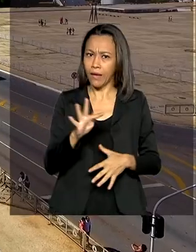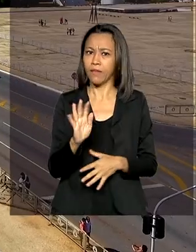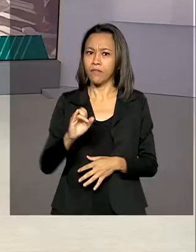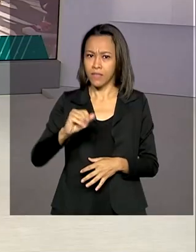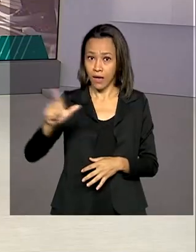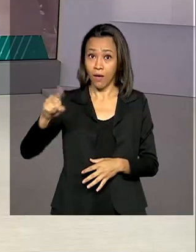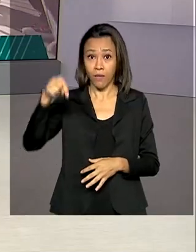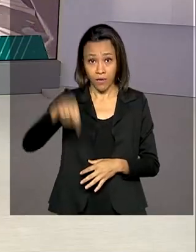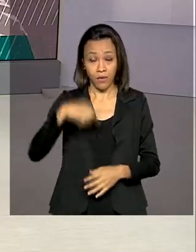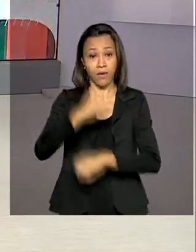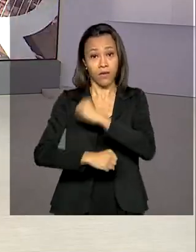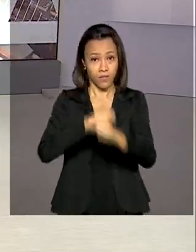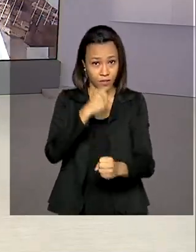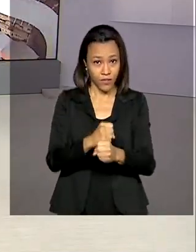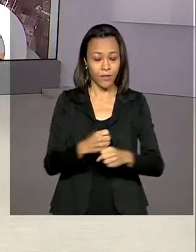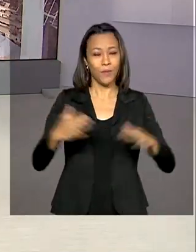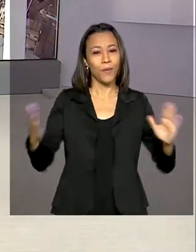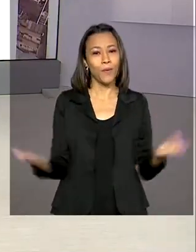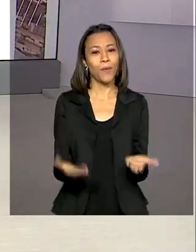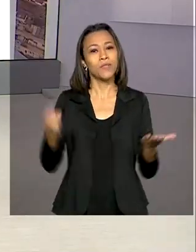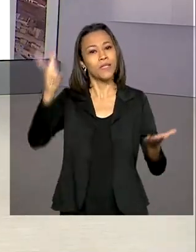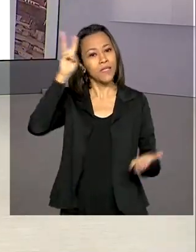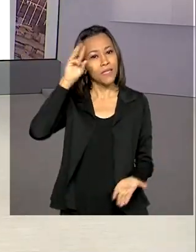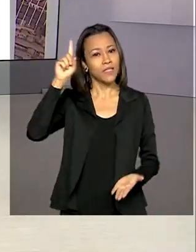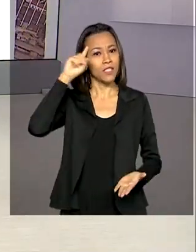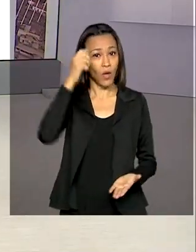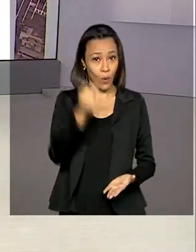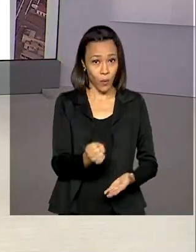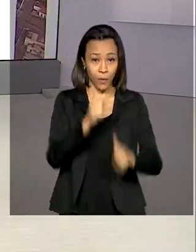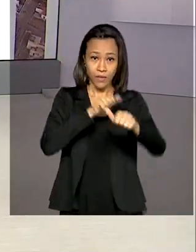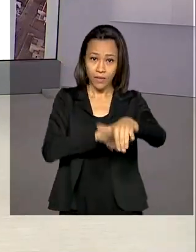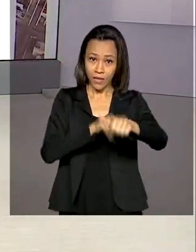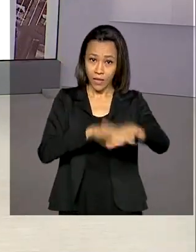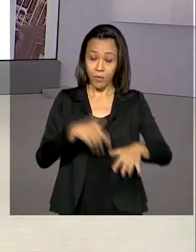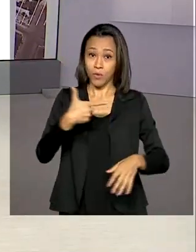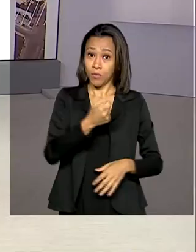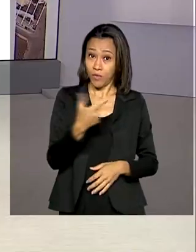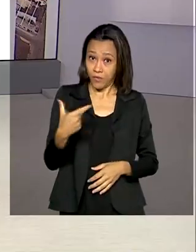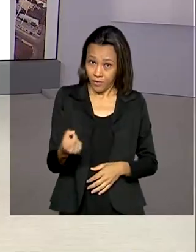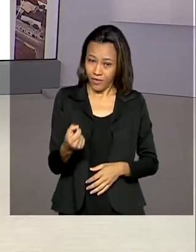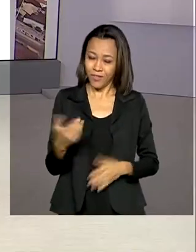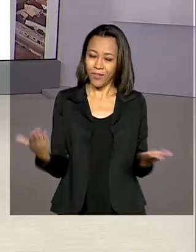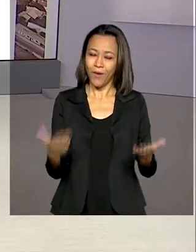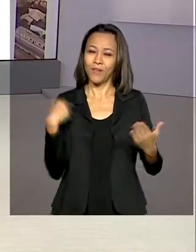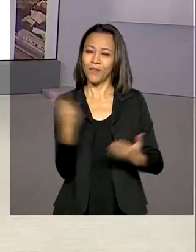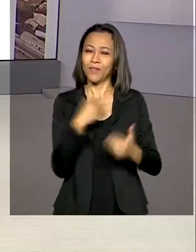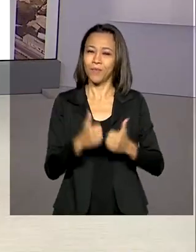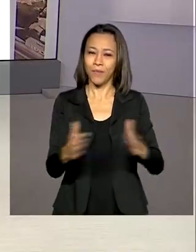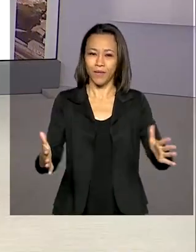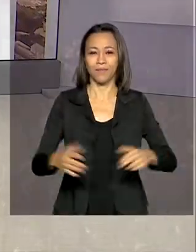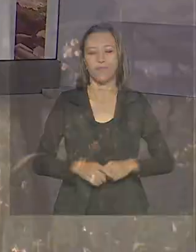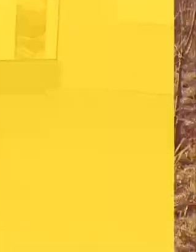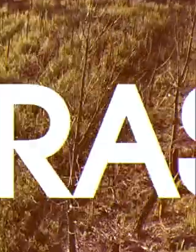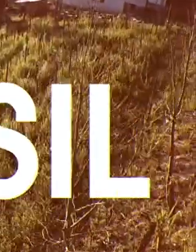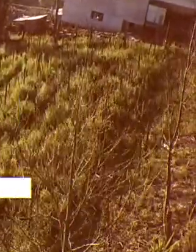ano. Hoje é terça-feira, 8 de setembro de 2020. O Brasil em Dia começa agora.